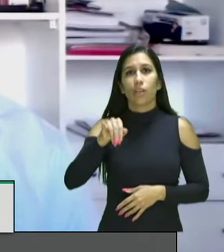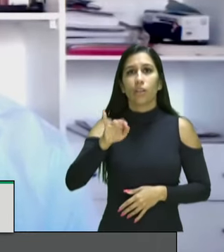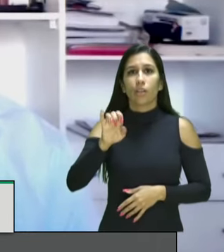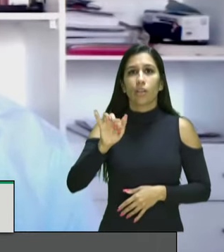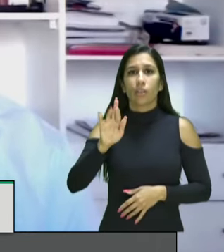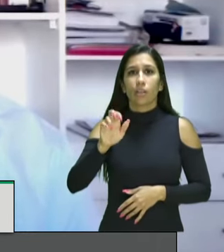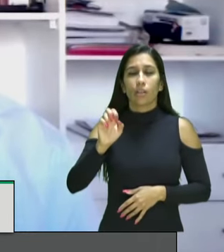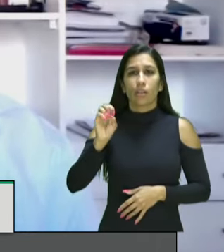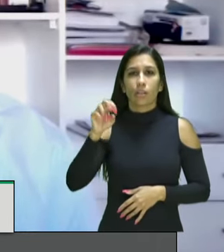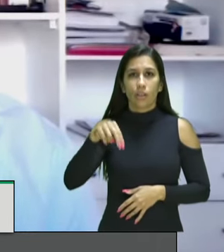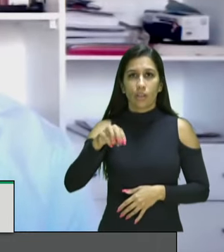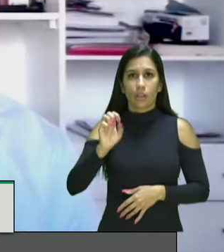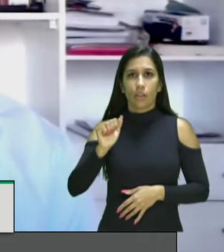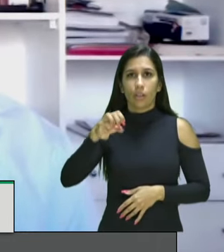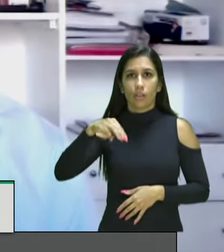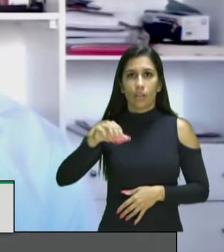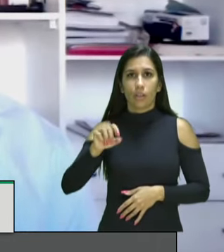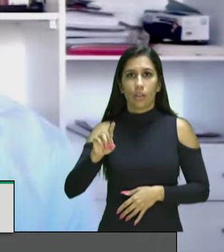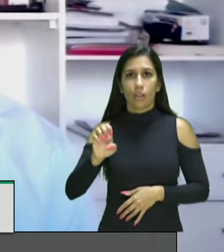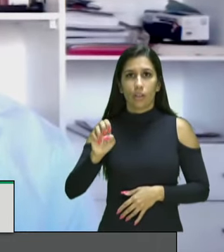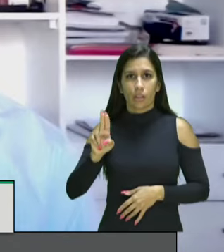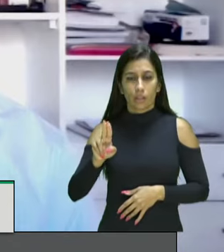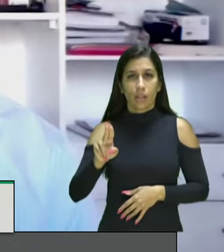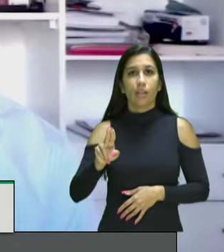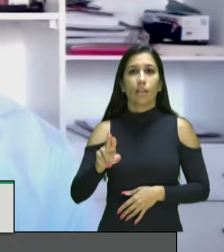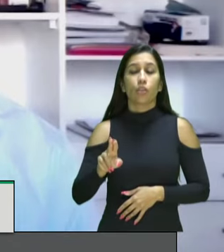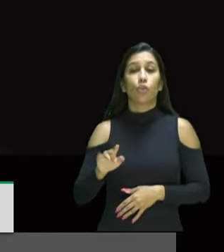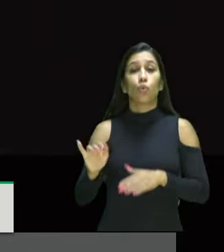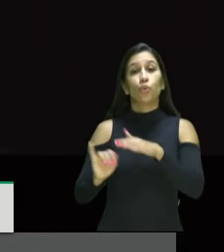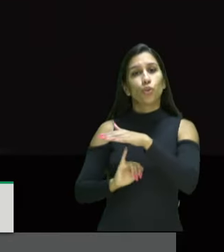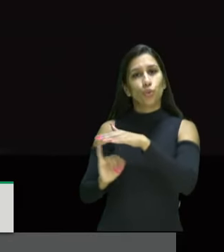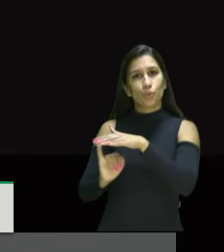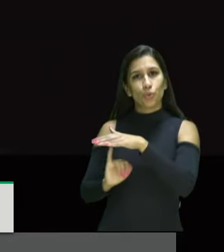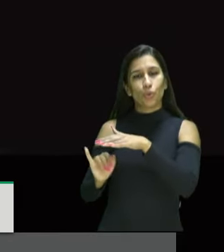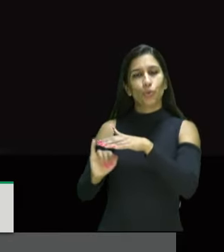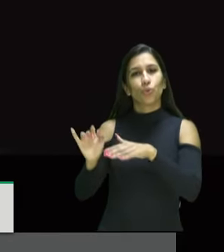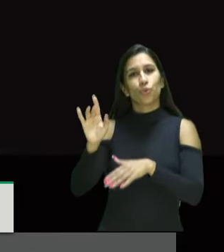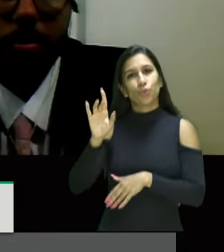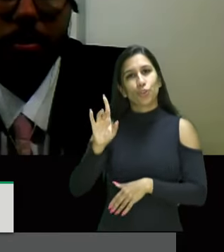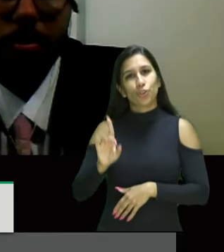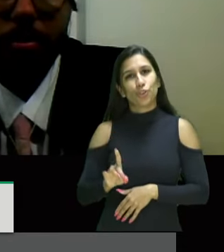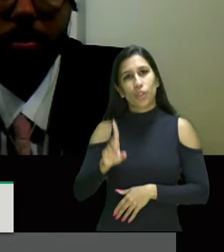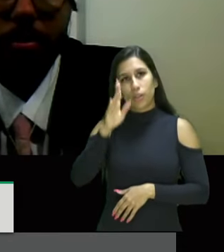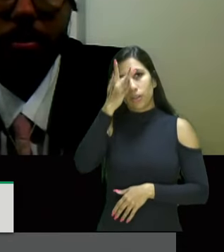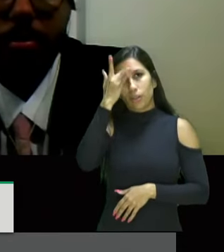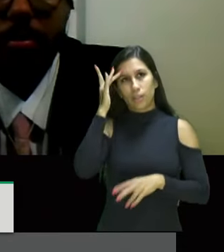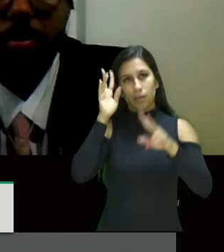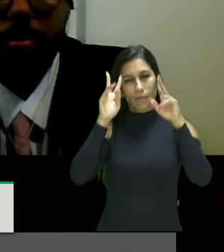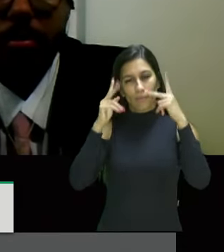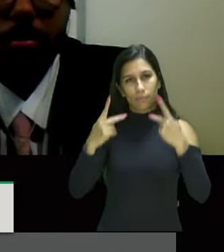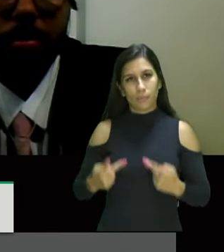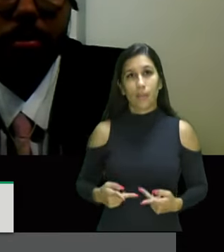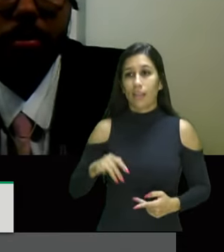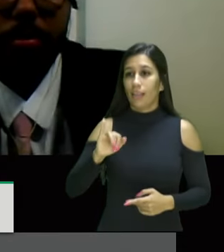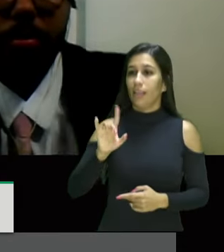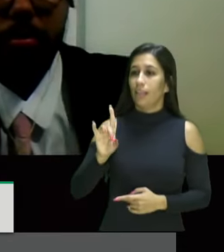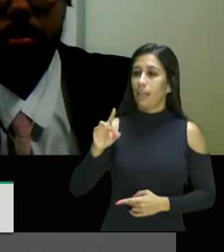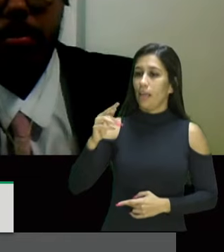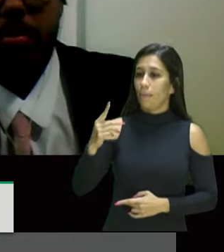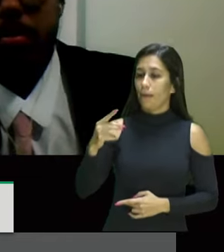Amadeu do Instituto de Defesa da População Negra IDPN é com o a palavra